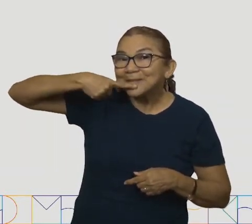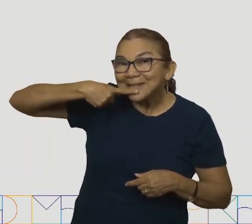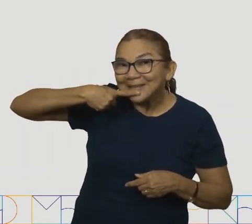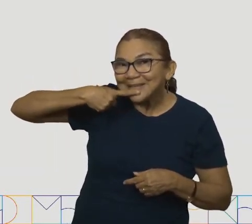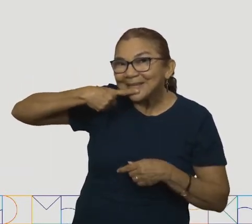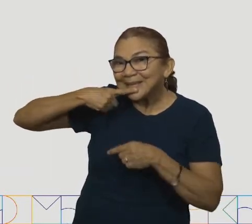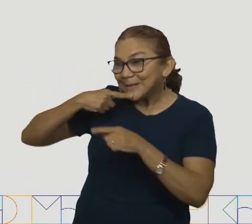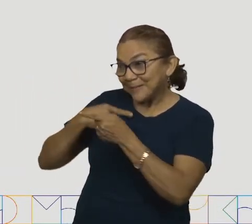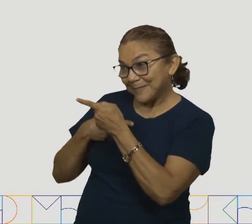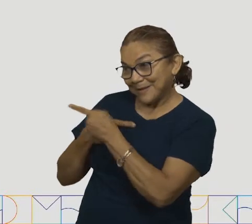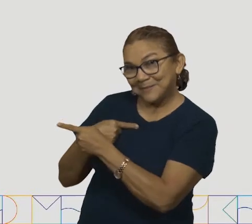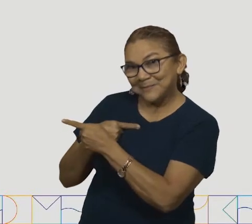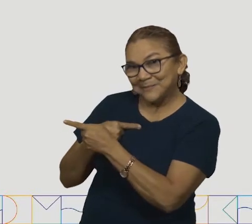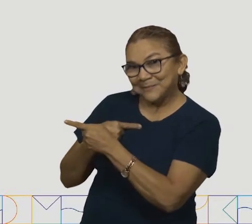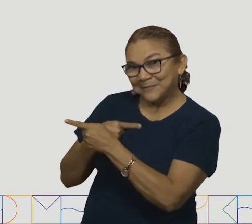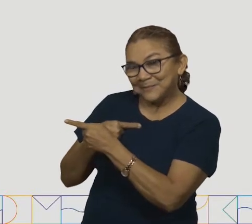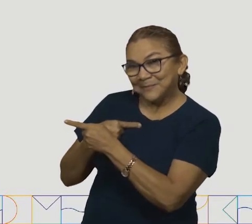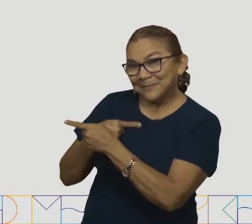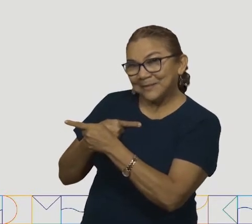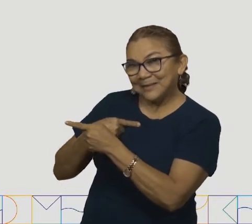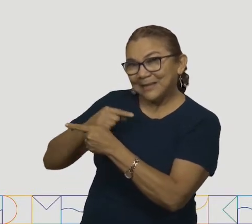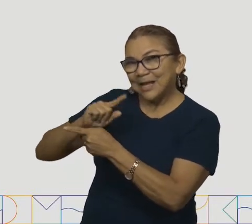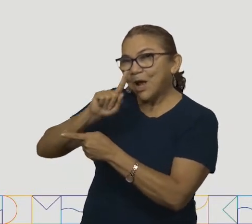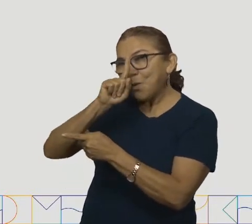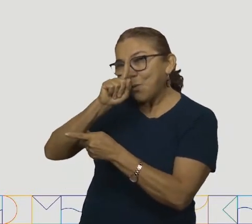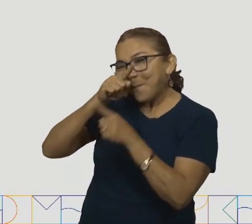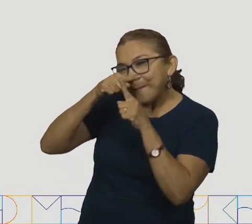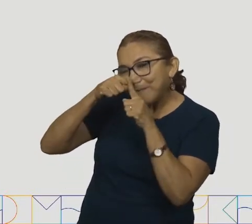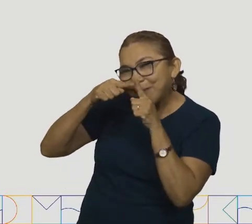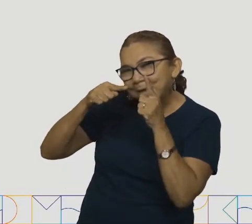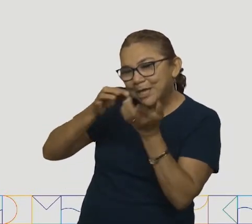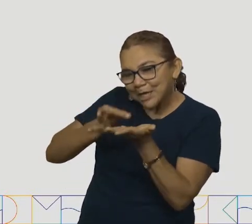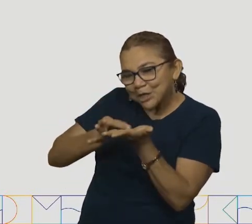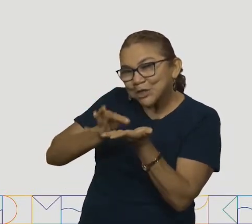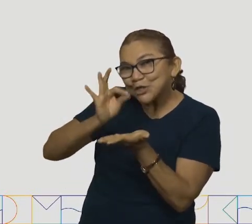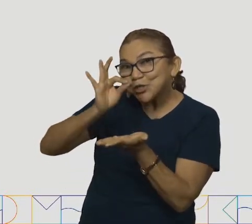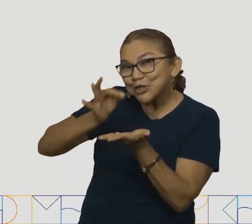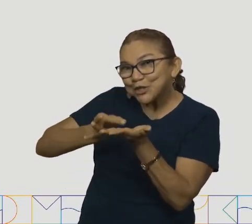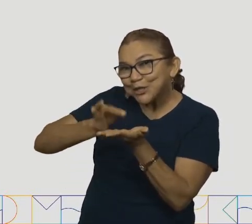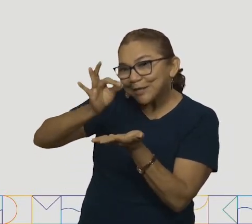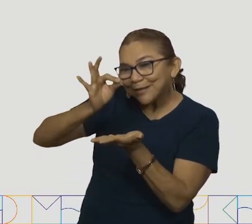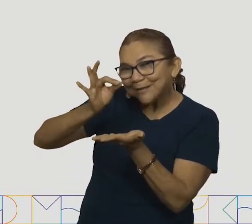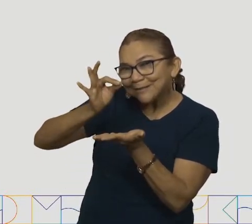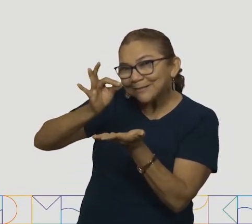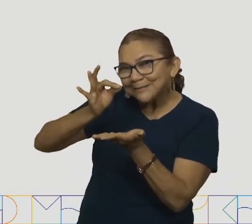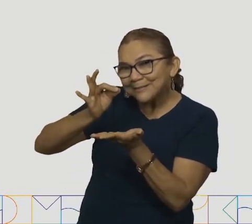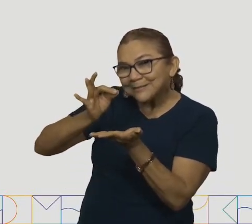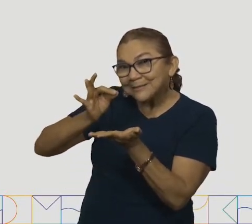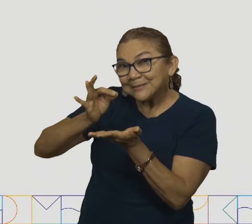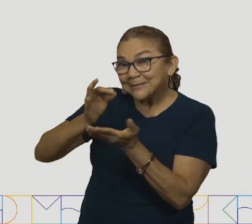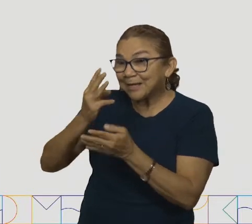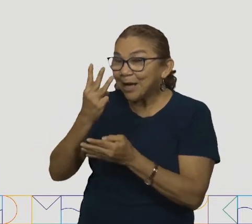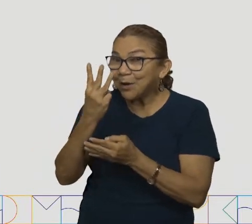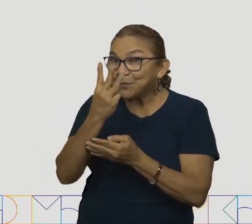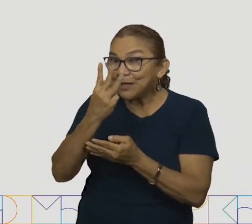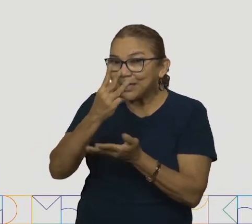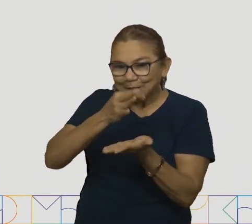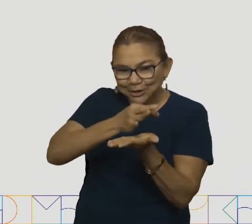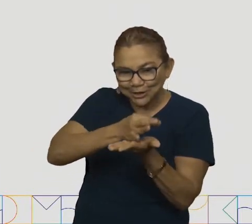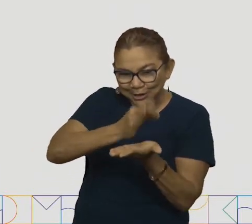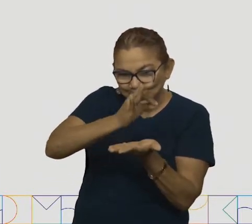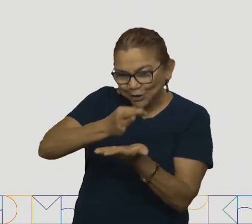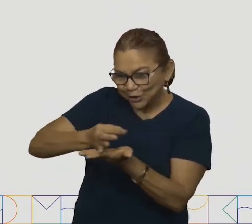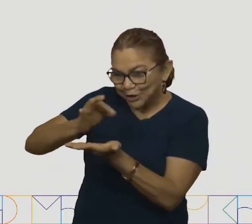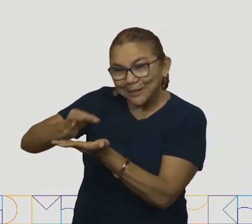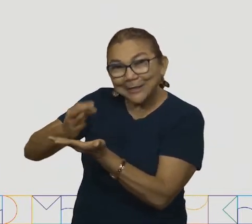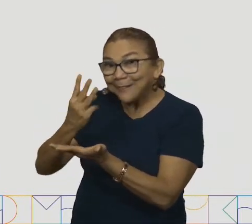Ingredientes. Uma e meia xícara de chá de... Qual será essa imagem? Três xícaras de chá de...